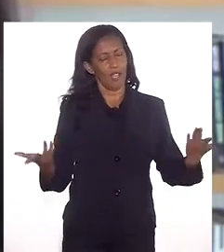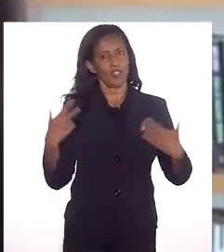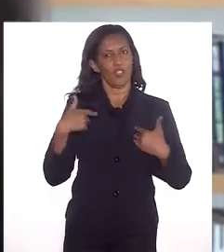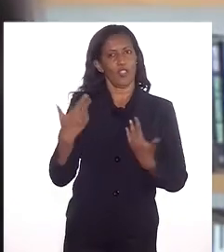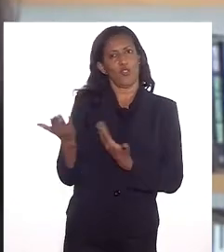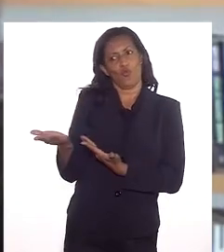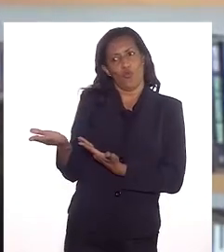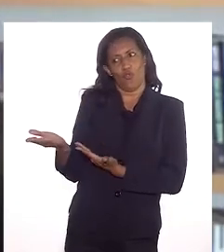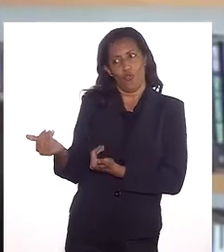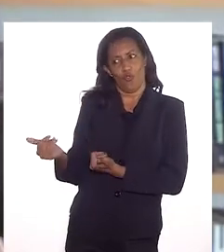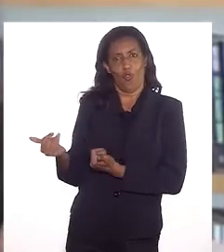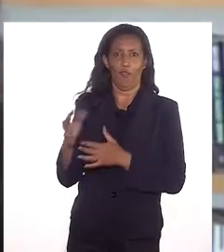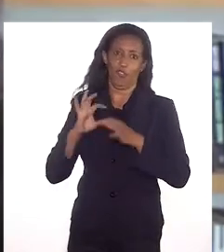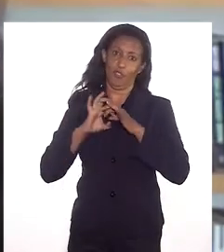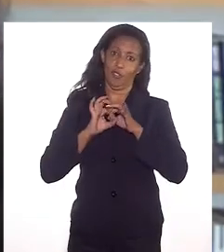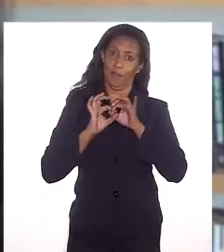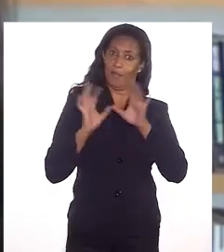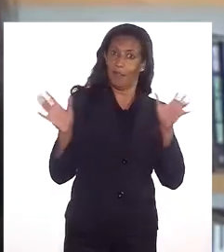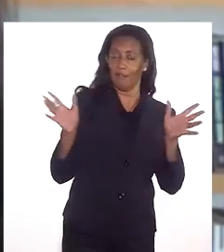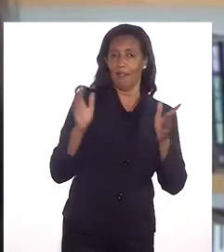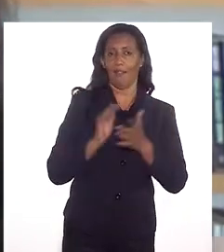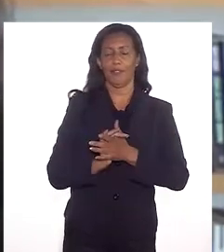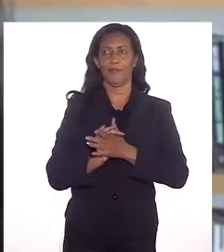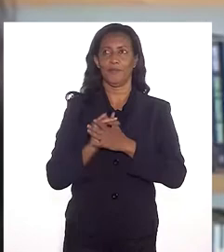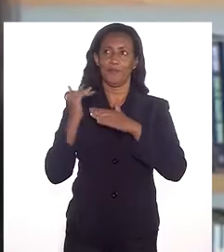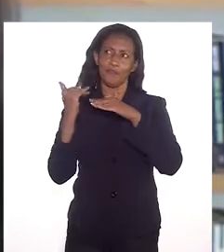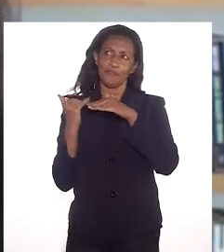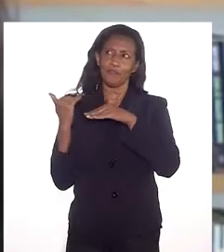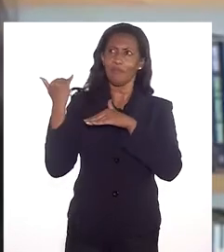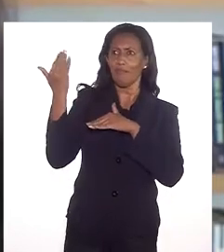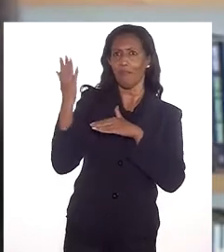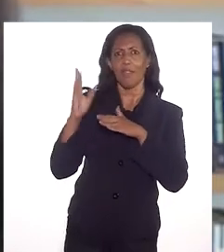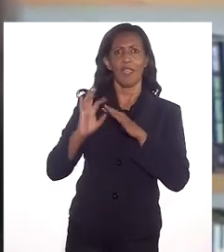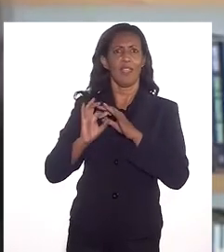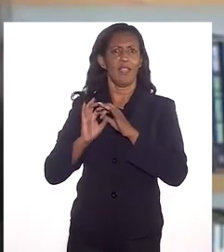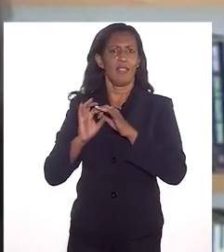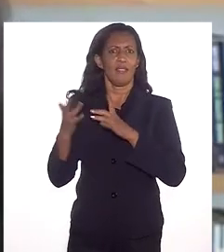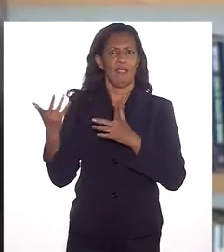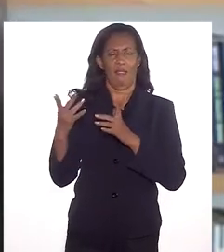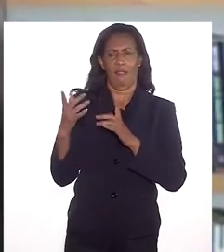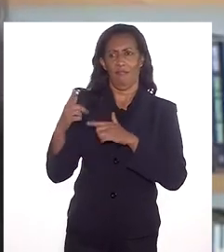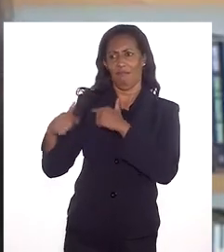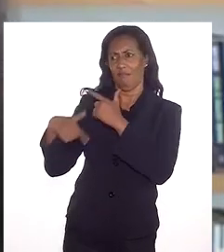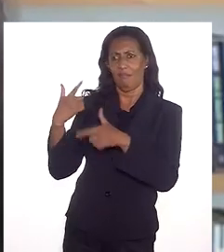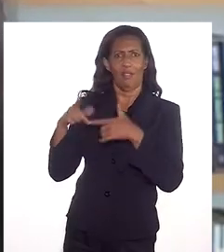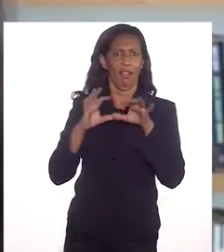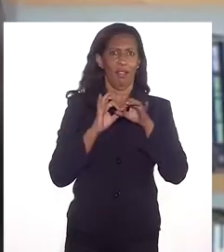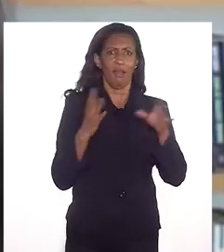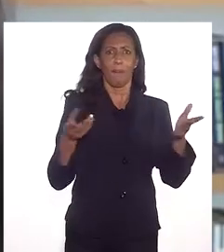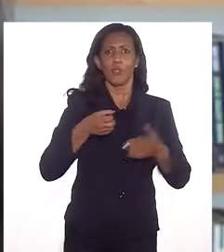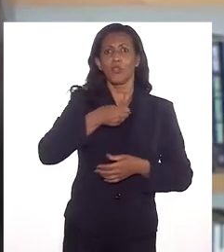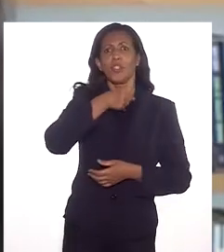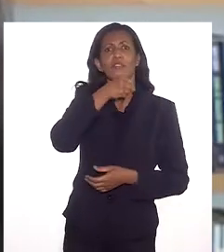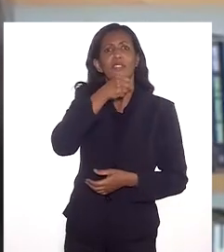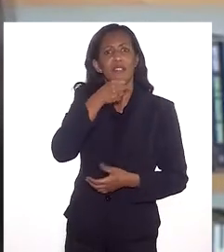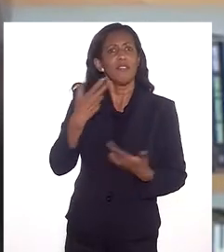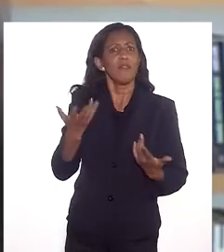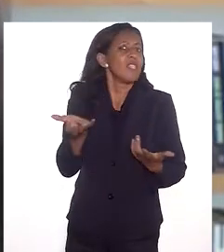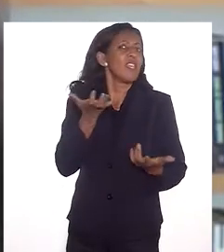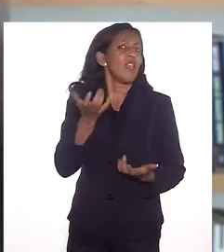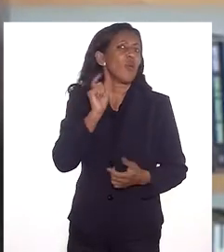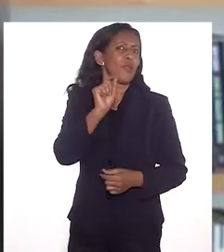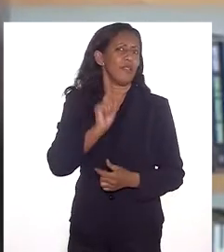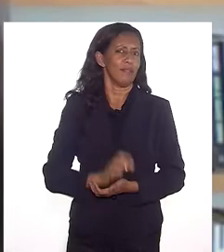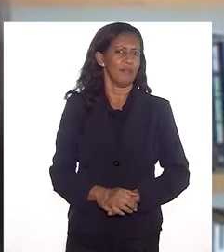liberdade, a gente quando é um pouco mais velho quer autonomia, independência, mas quando a gente fica velha, o que a gente vai